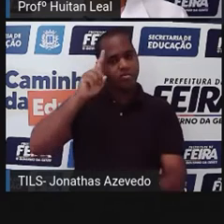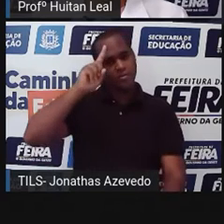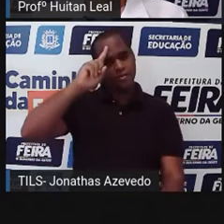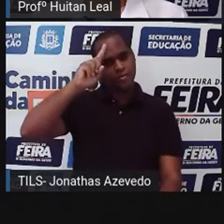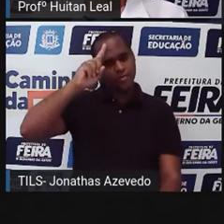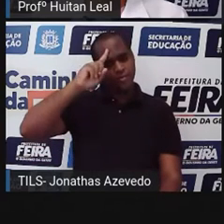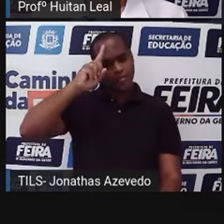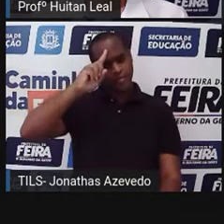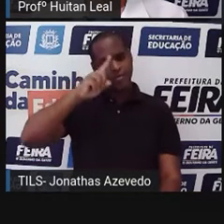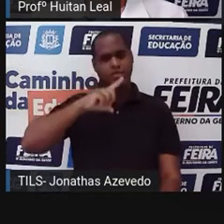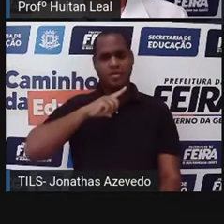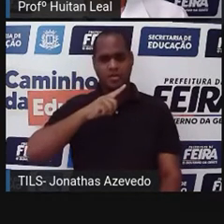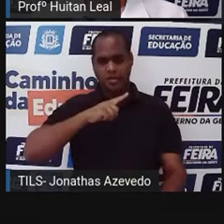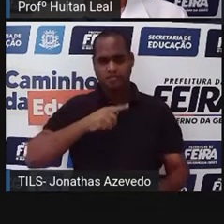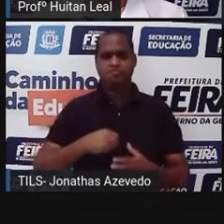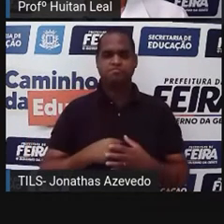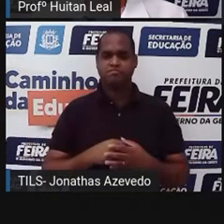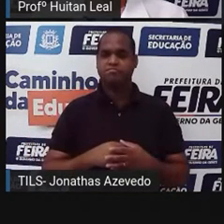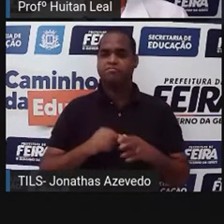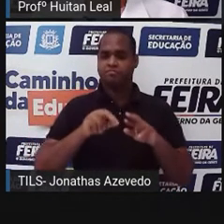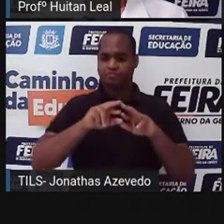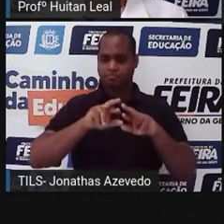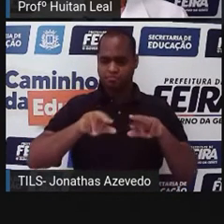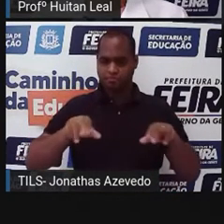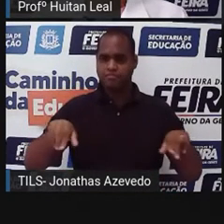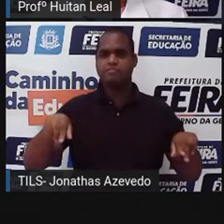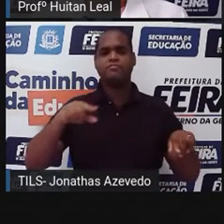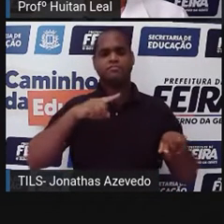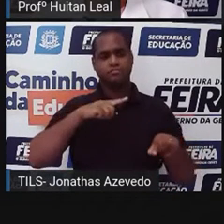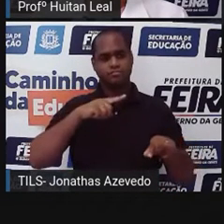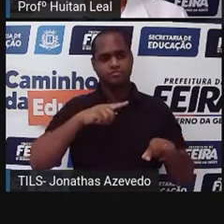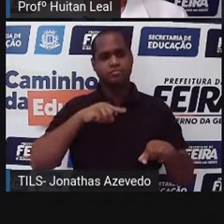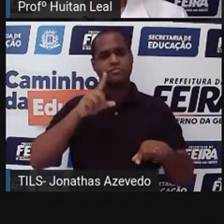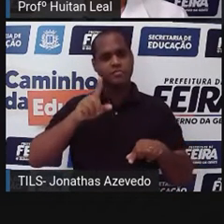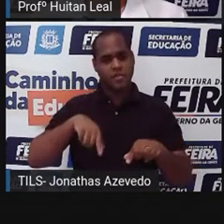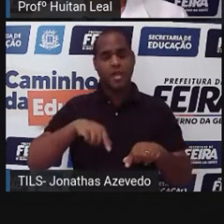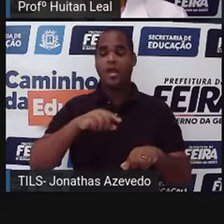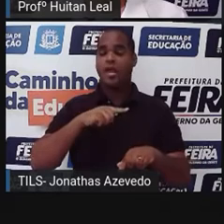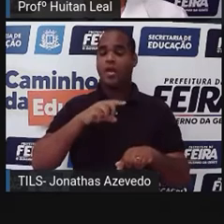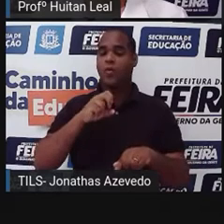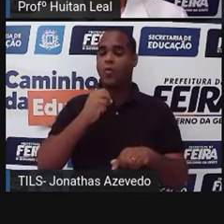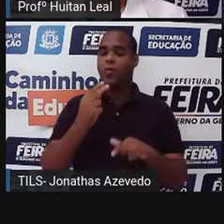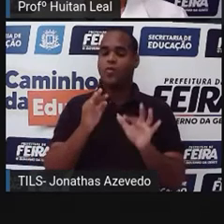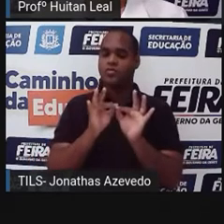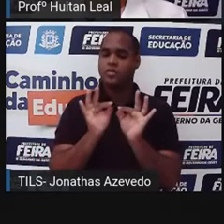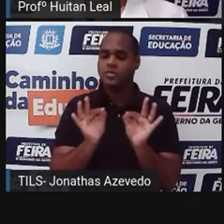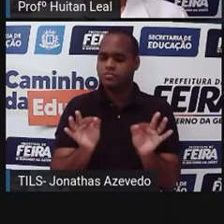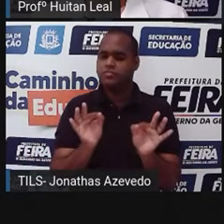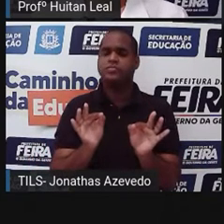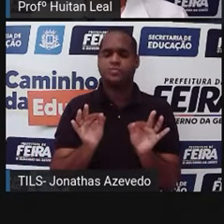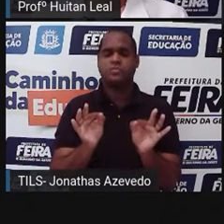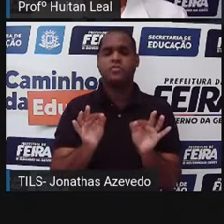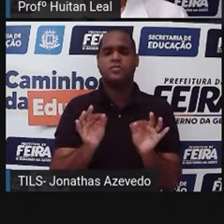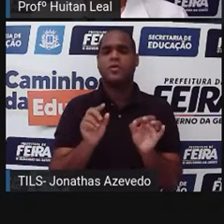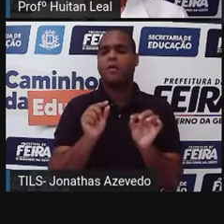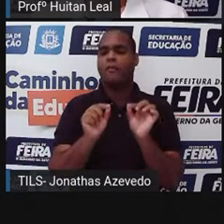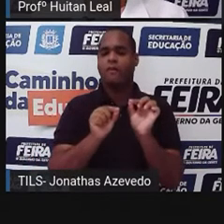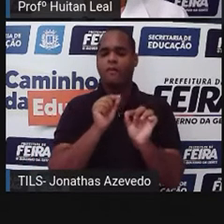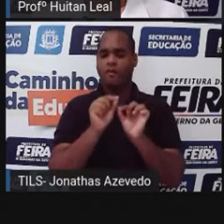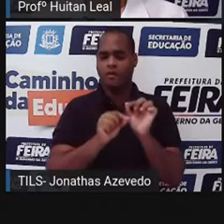Mesmo os fatos, assim, mais notórios, aos fatos mais simplórios, como é o caso do